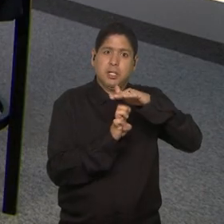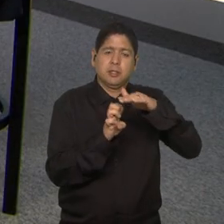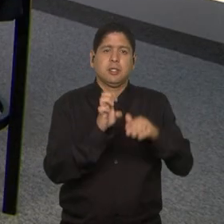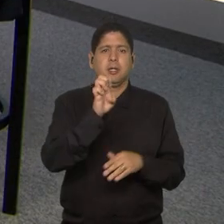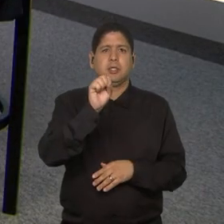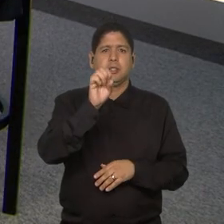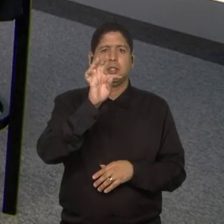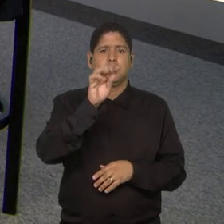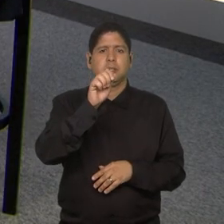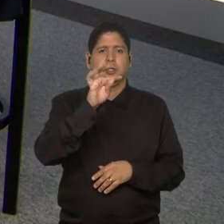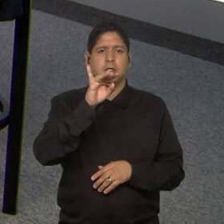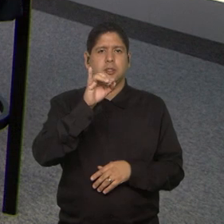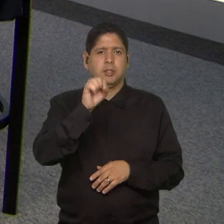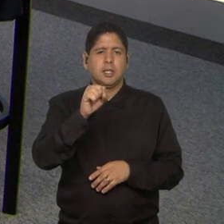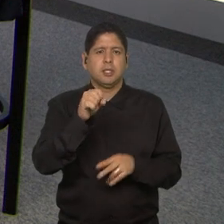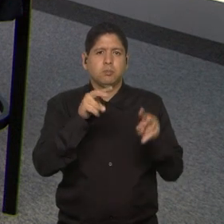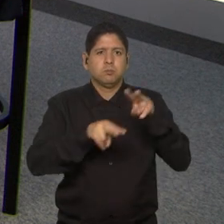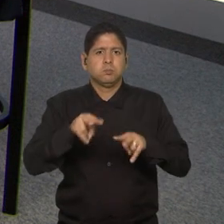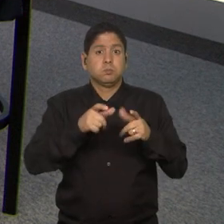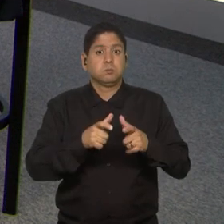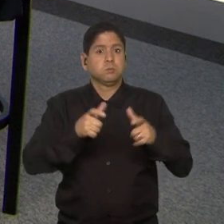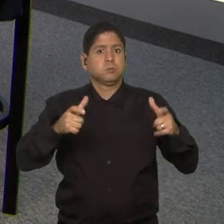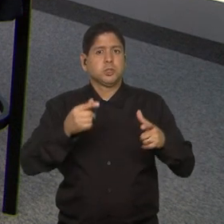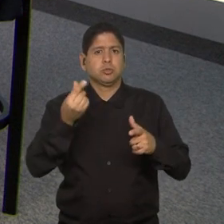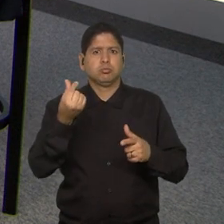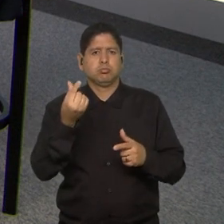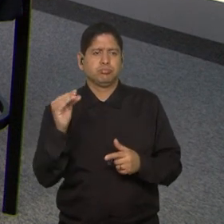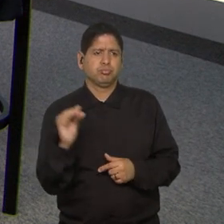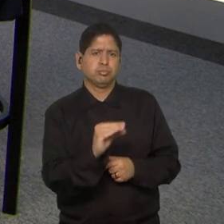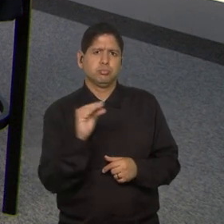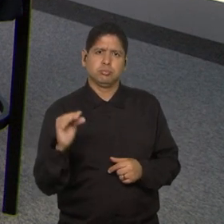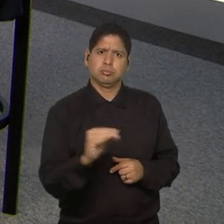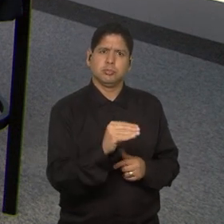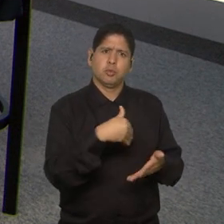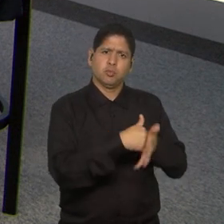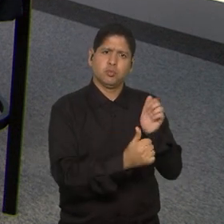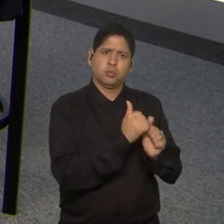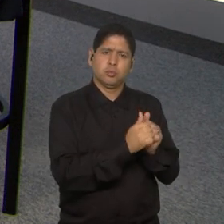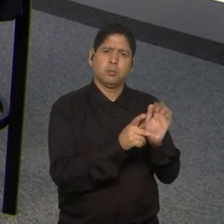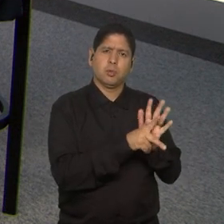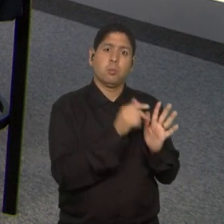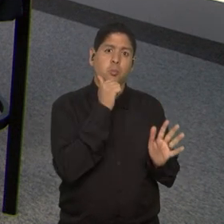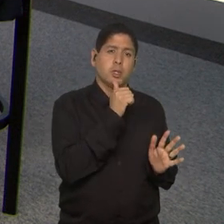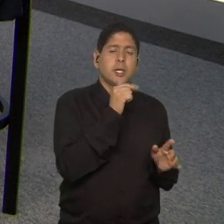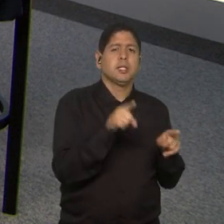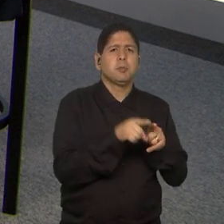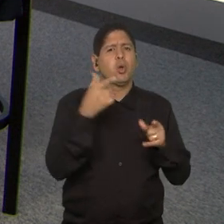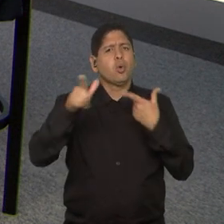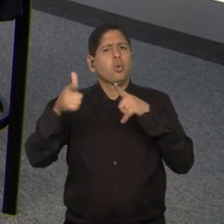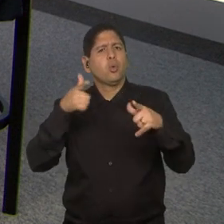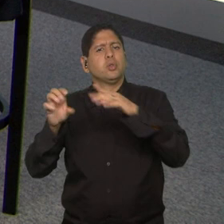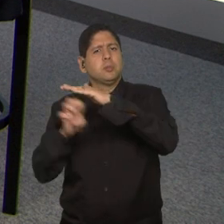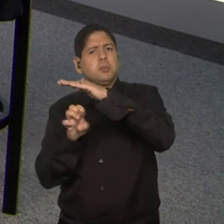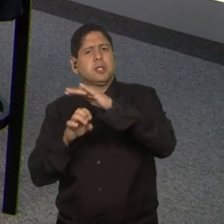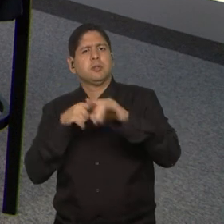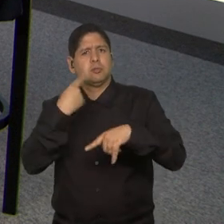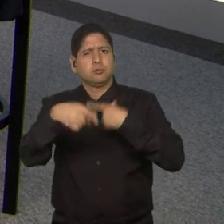empresas estatais que começam a ampliar a visão para financiamento do futebol feminino e outros parceiros que nós vamos aí